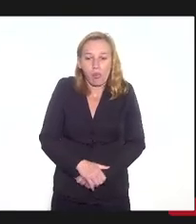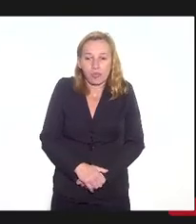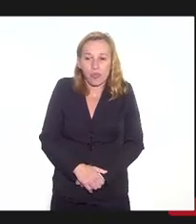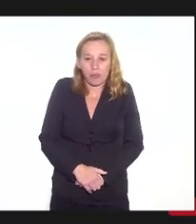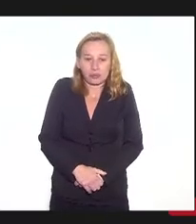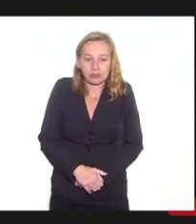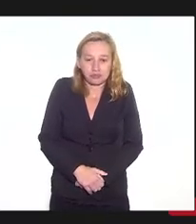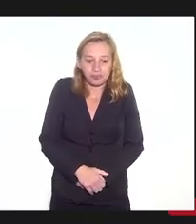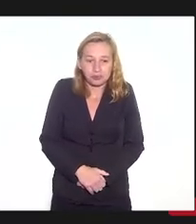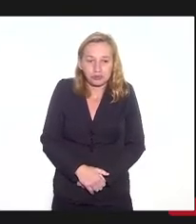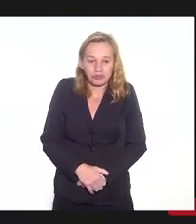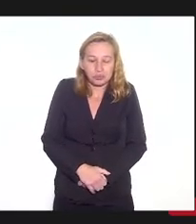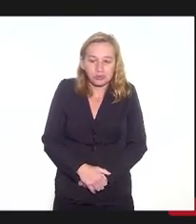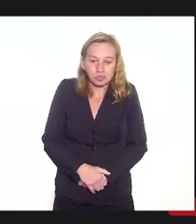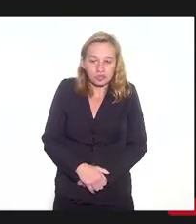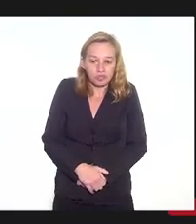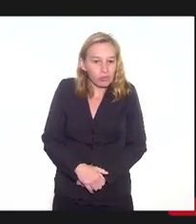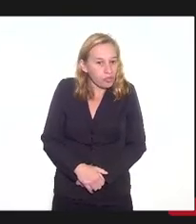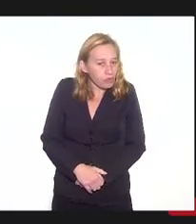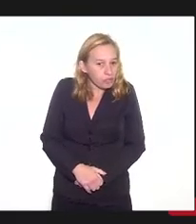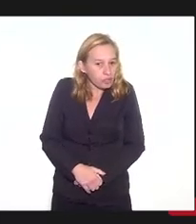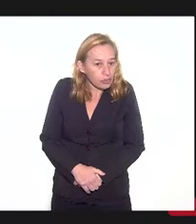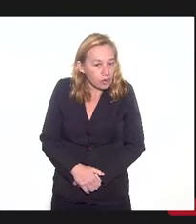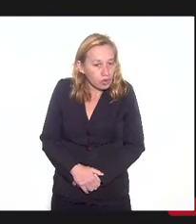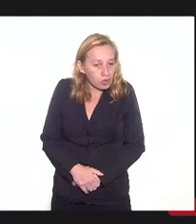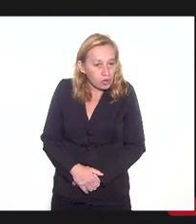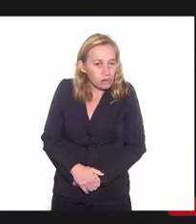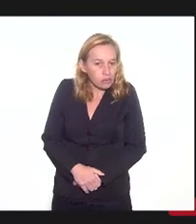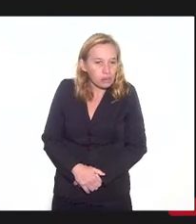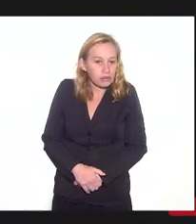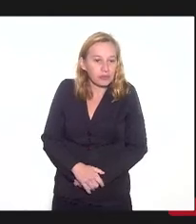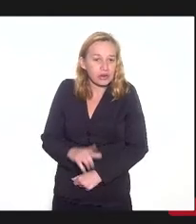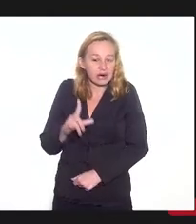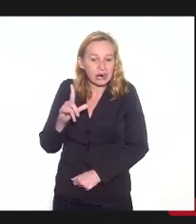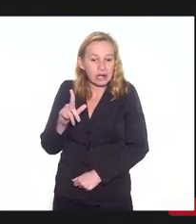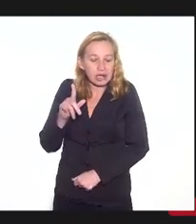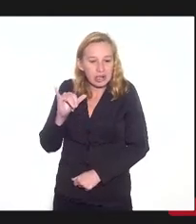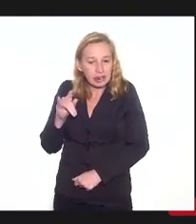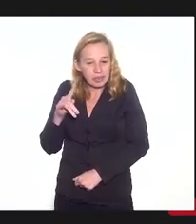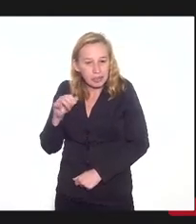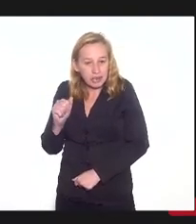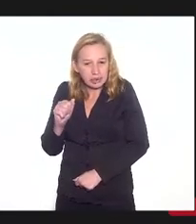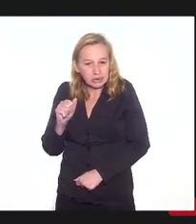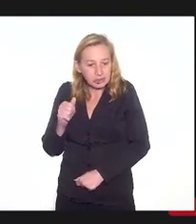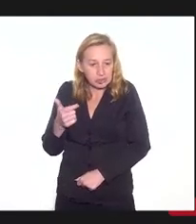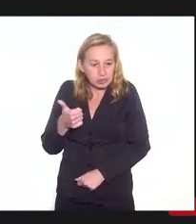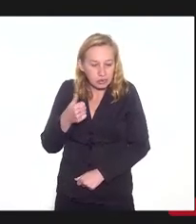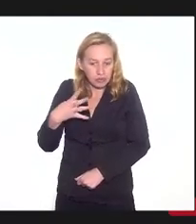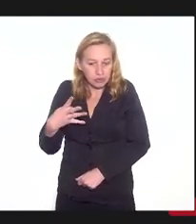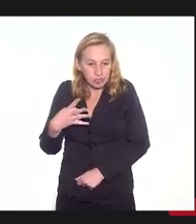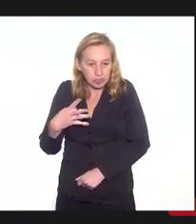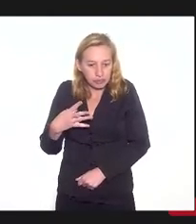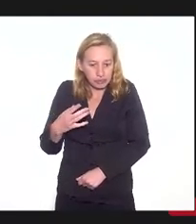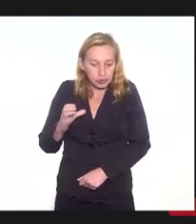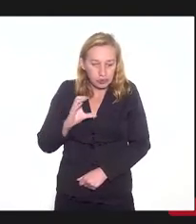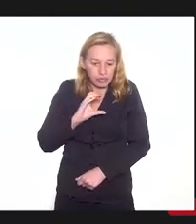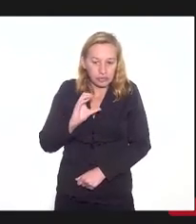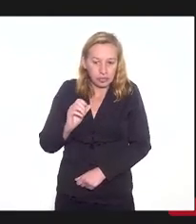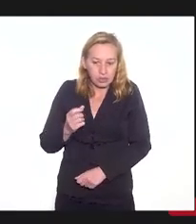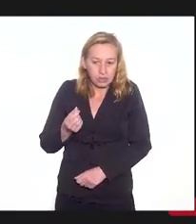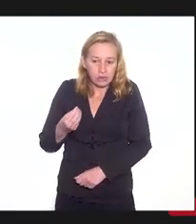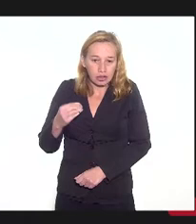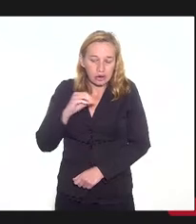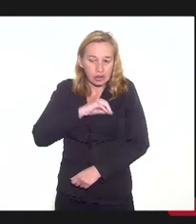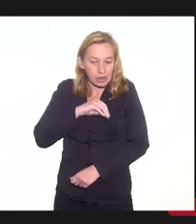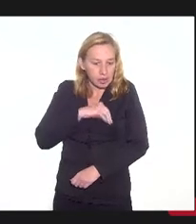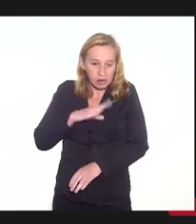a majoração da alíquota de 14% para aqueles que ganham acima do teto proporcionalmente,